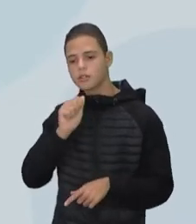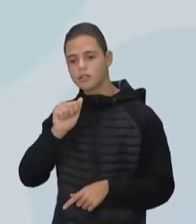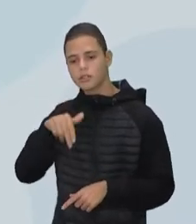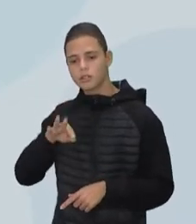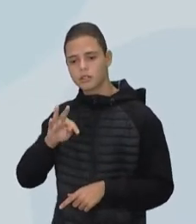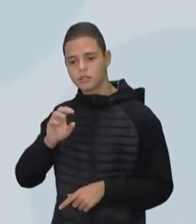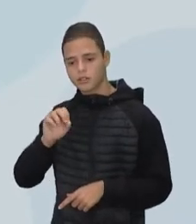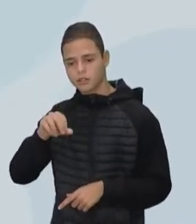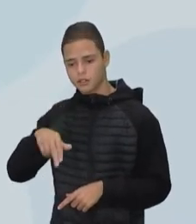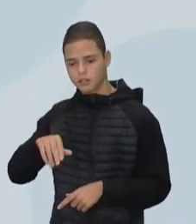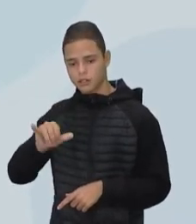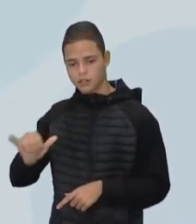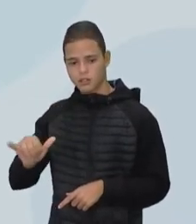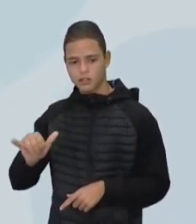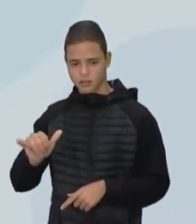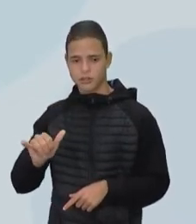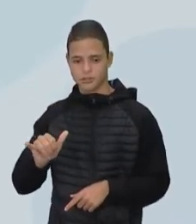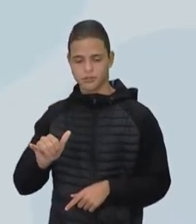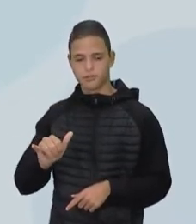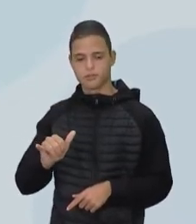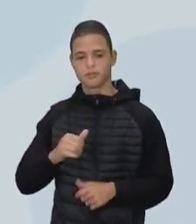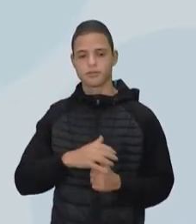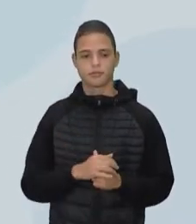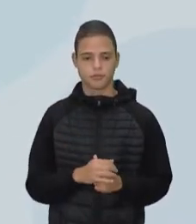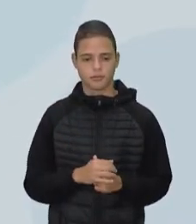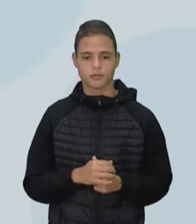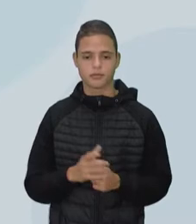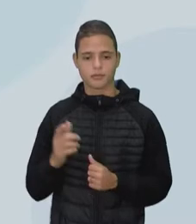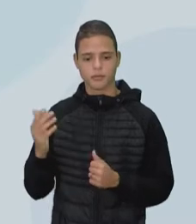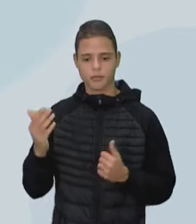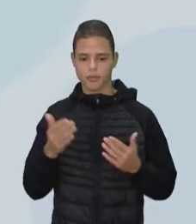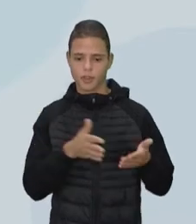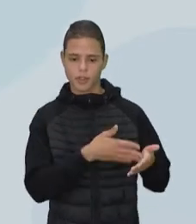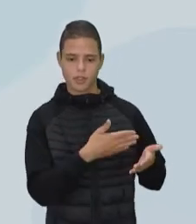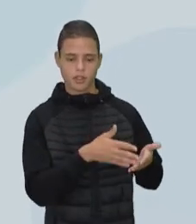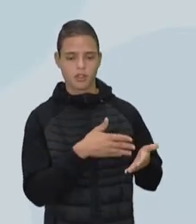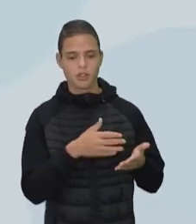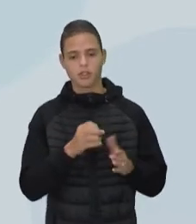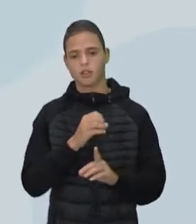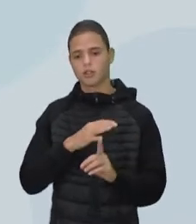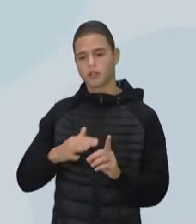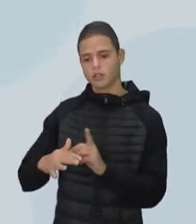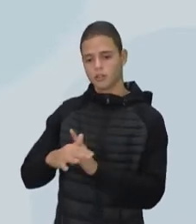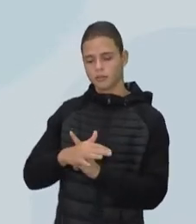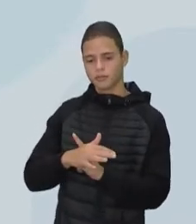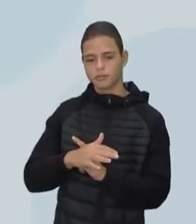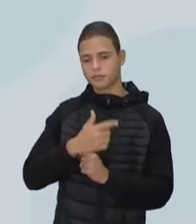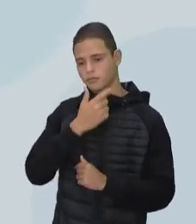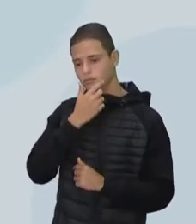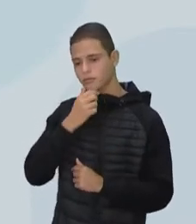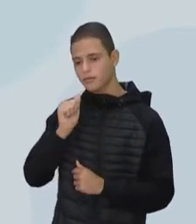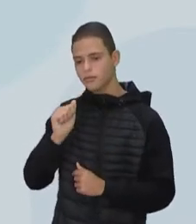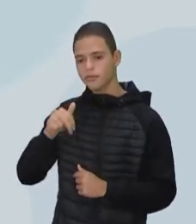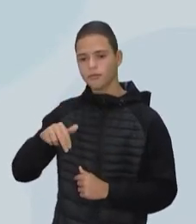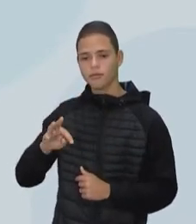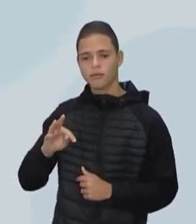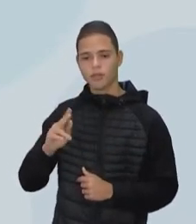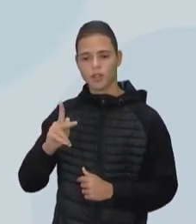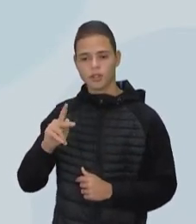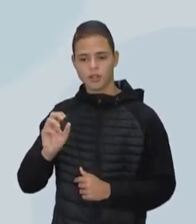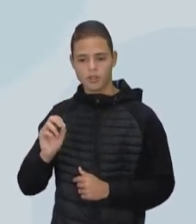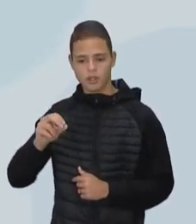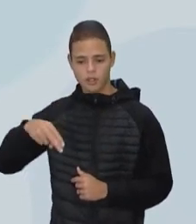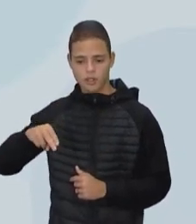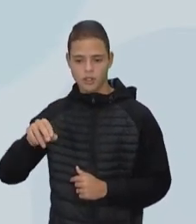Então, apenas fazendo um parênteses aqui, é o livro de sociologia do Anthony Giddens, que nós estamos nos